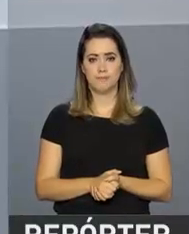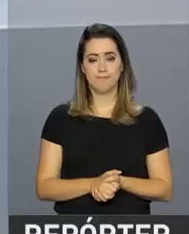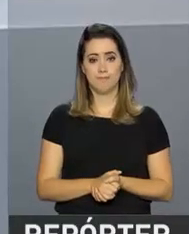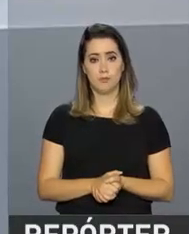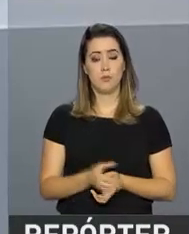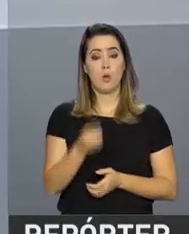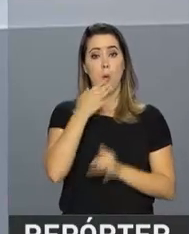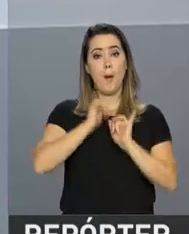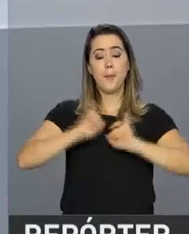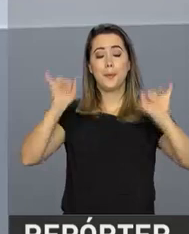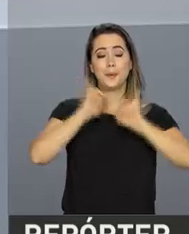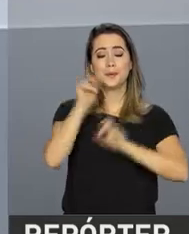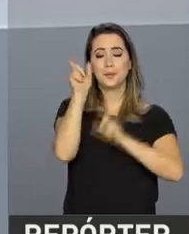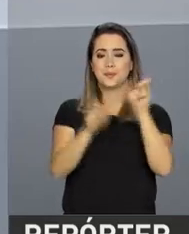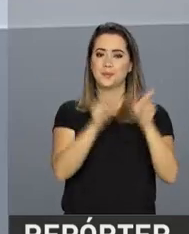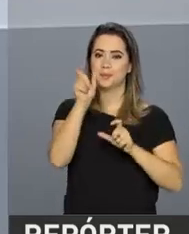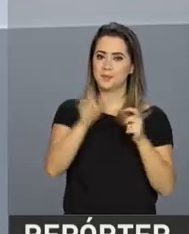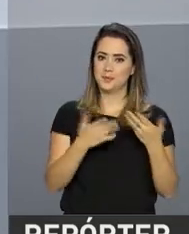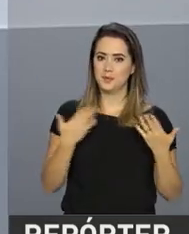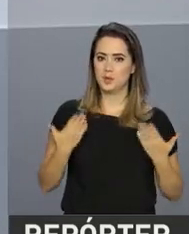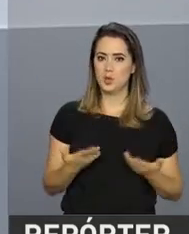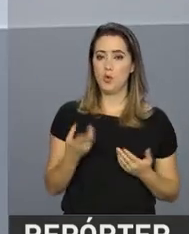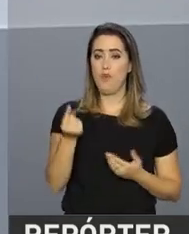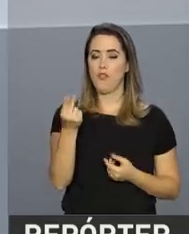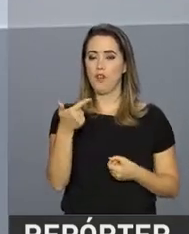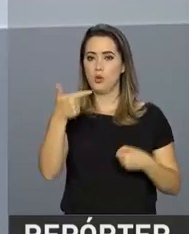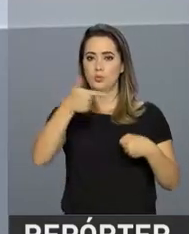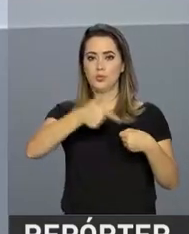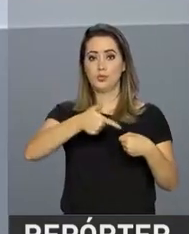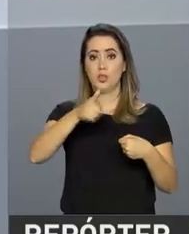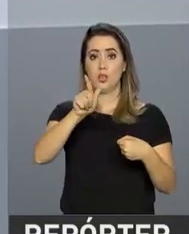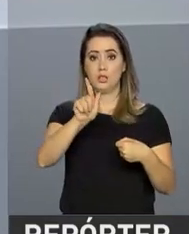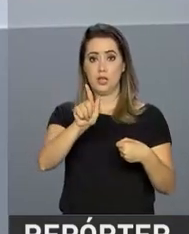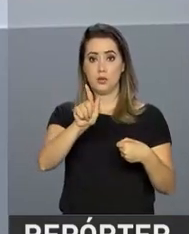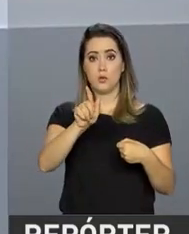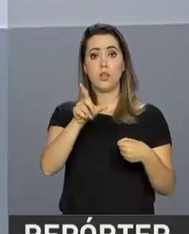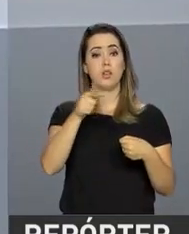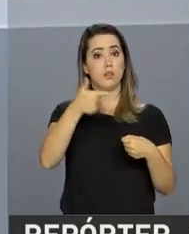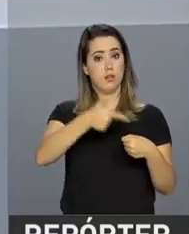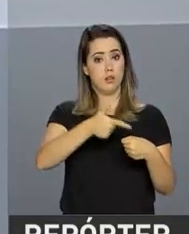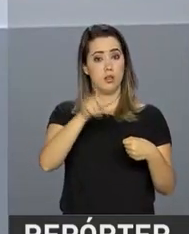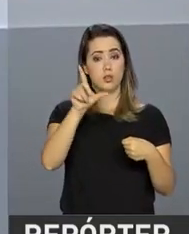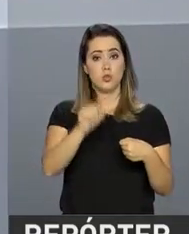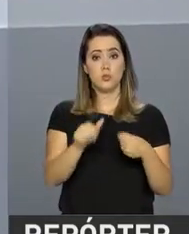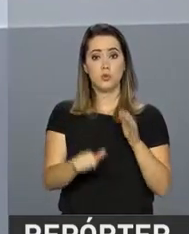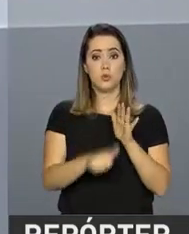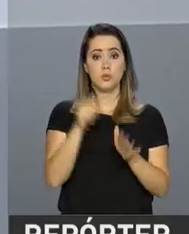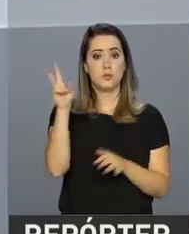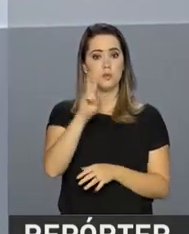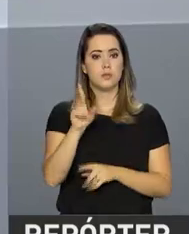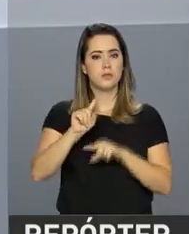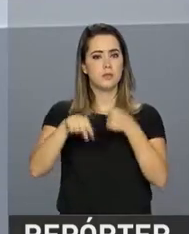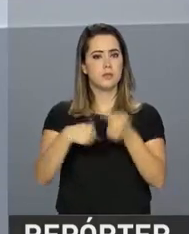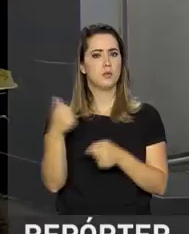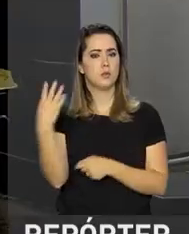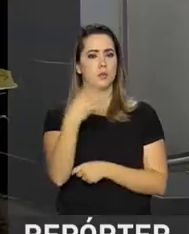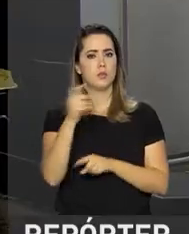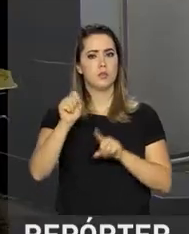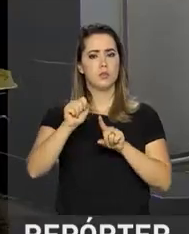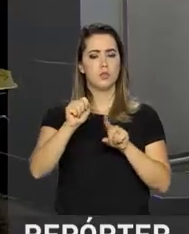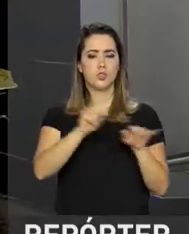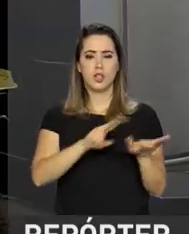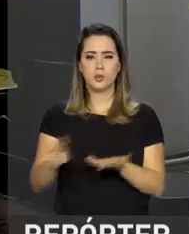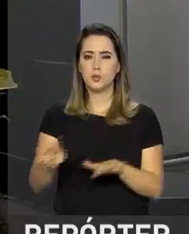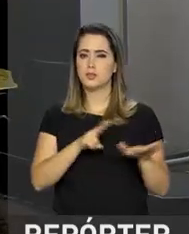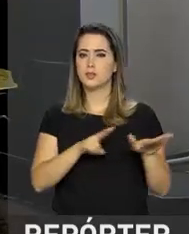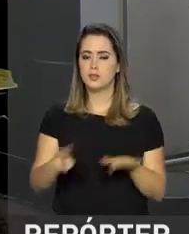E uma boa notícia para os consumidores. O preço da gasolina caiu pela primeira vez após 14 semanas. A partir desta